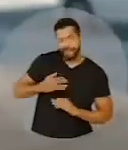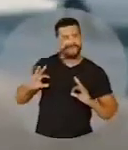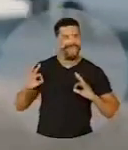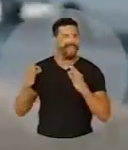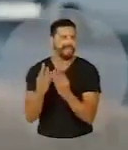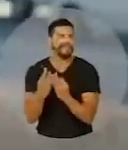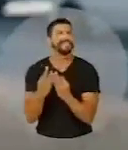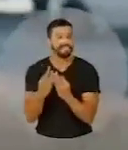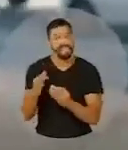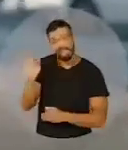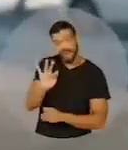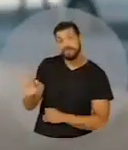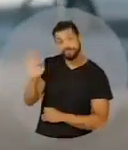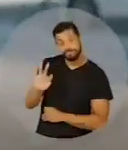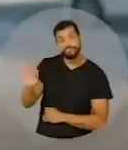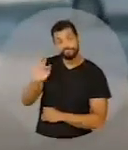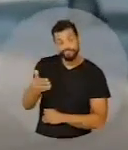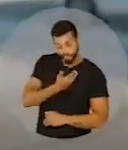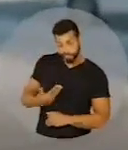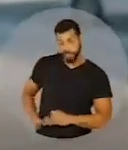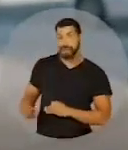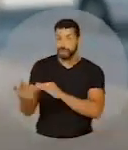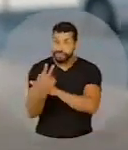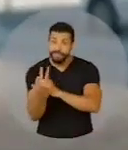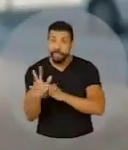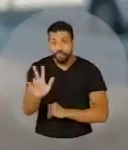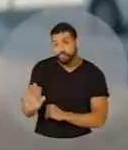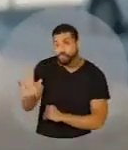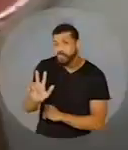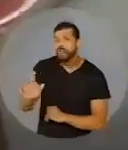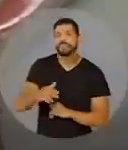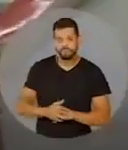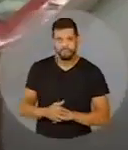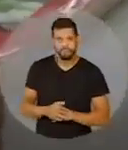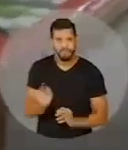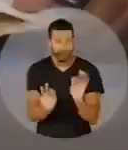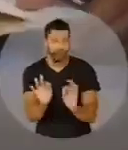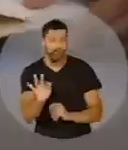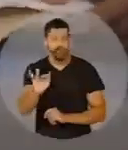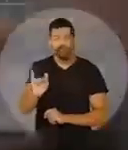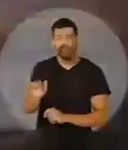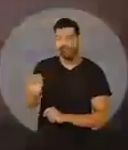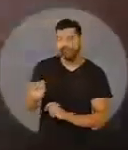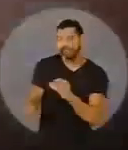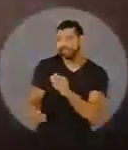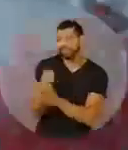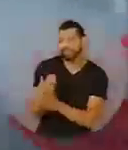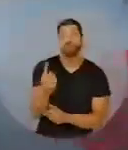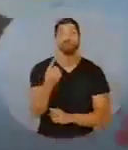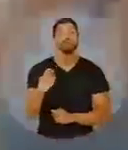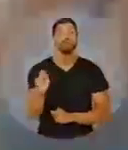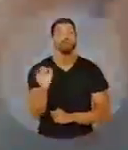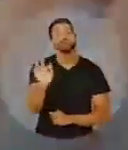Meus amigos, minha família, todos fizeram universidade pública justamente por conta do governo Lula. Lula reformulou o FIES, criou o ProUni e